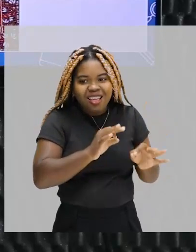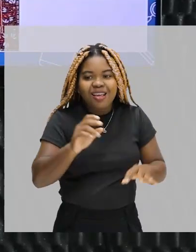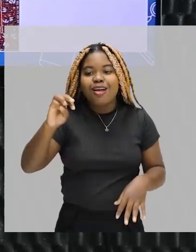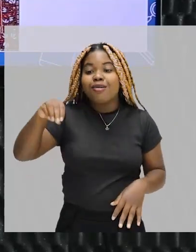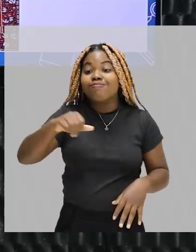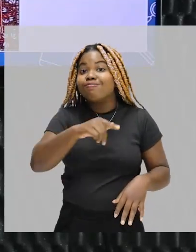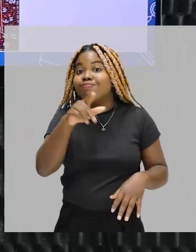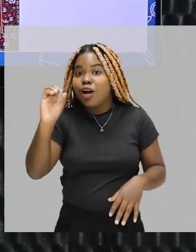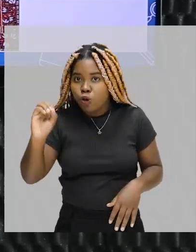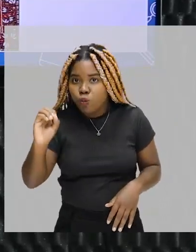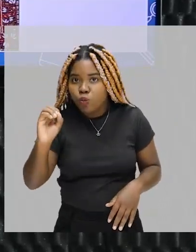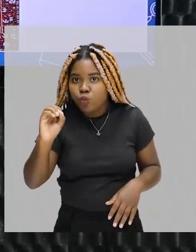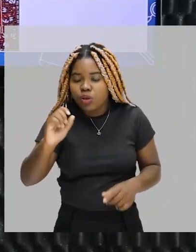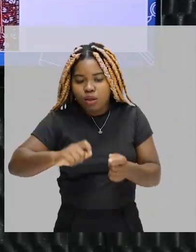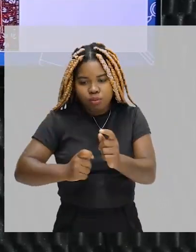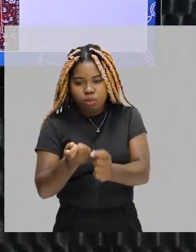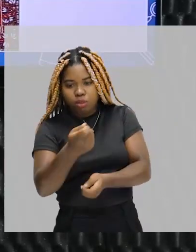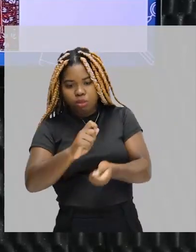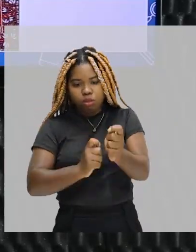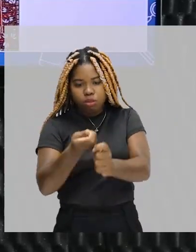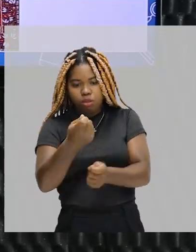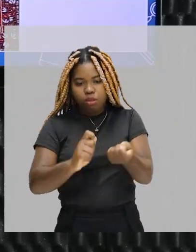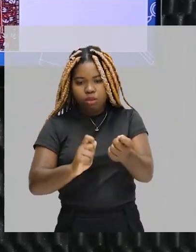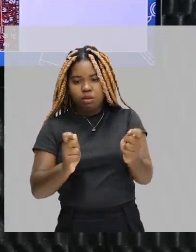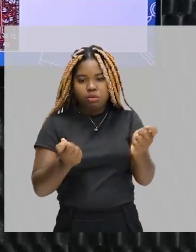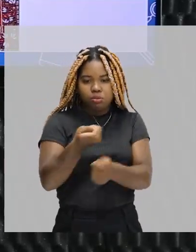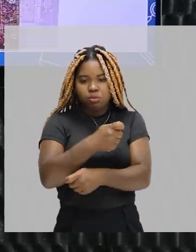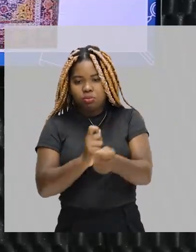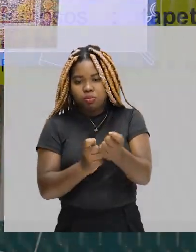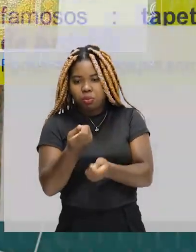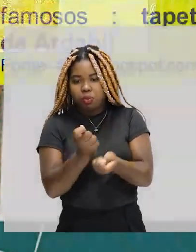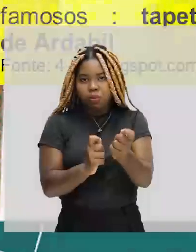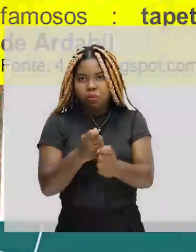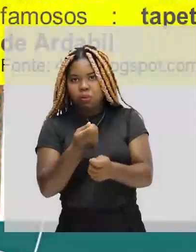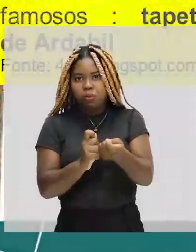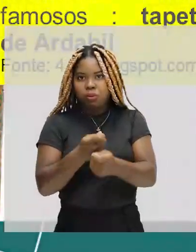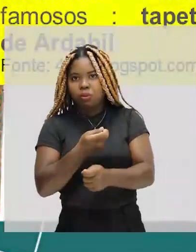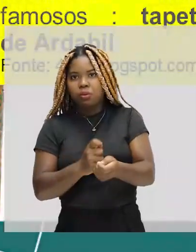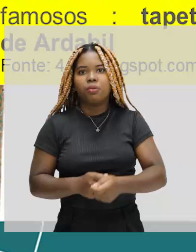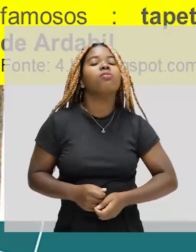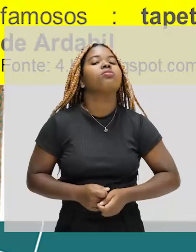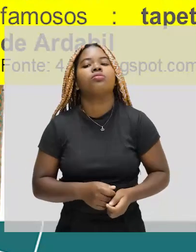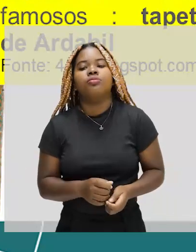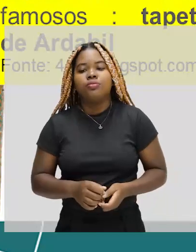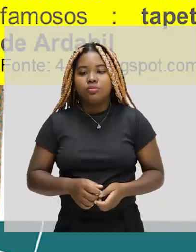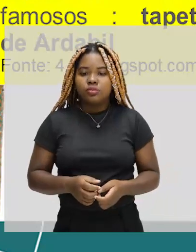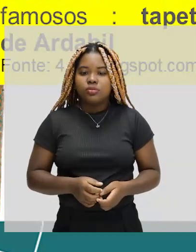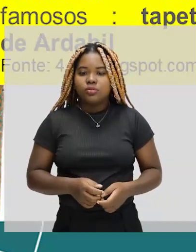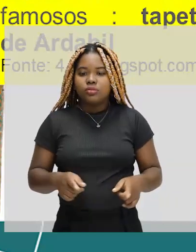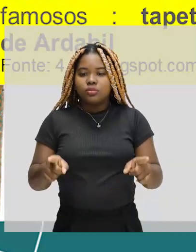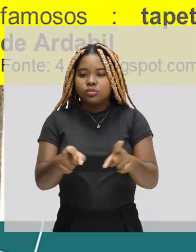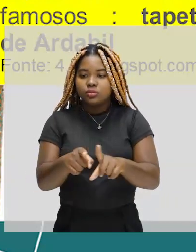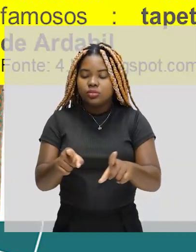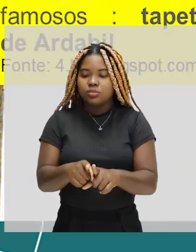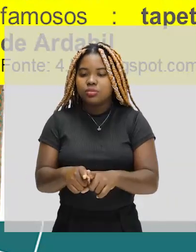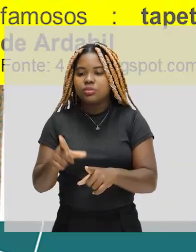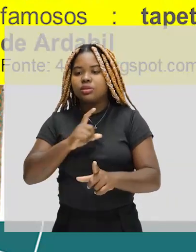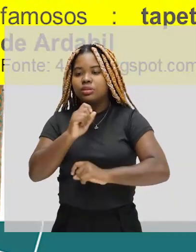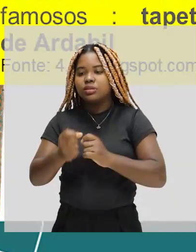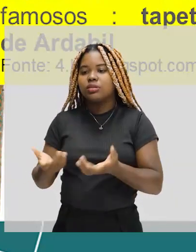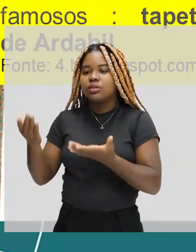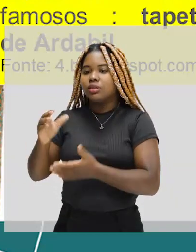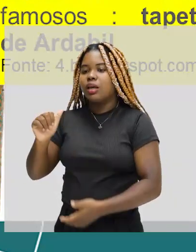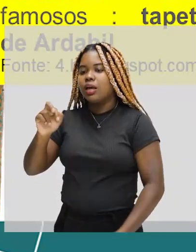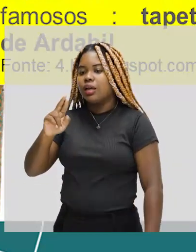única. Daí a obra especificamente é considerada arte. As tapeçarias com arabescos e